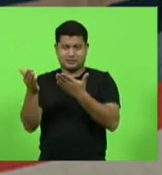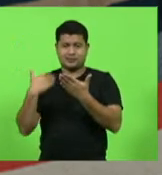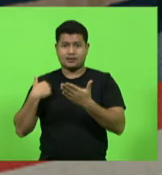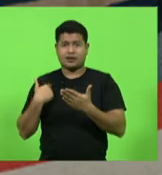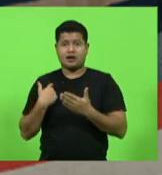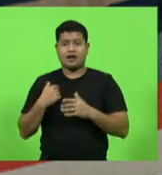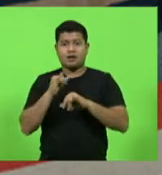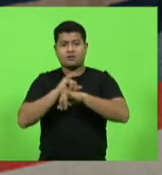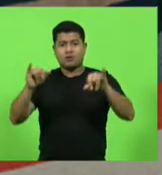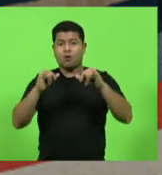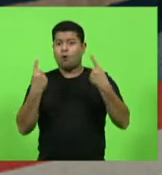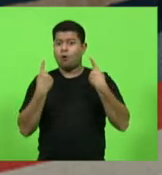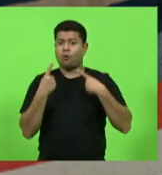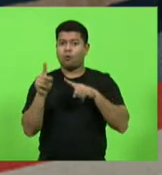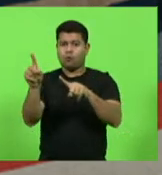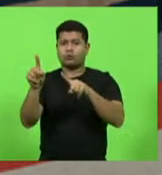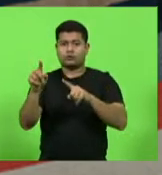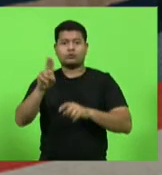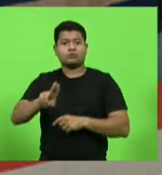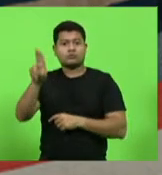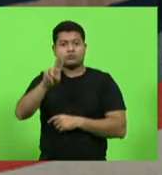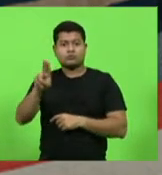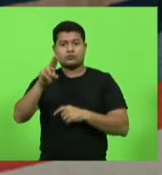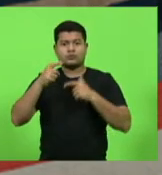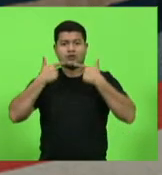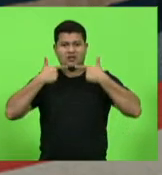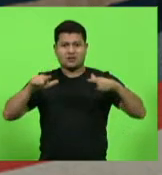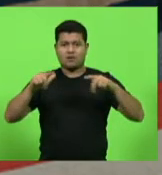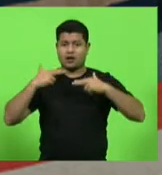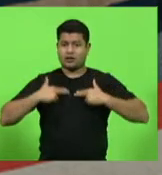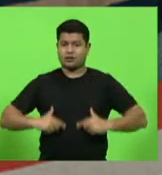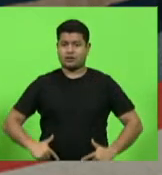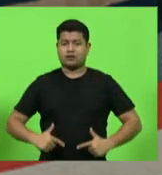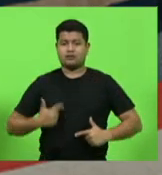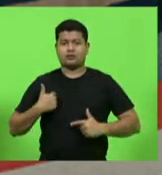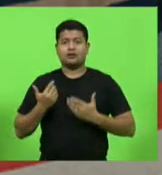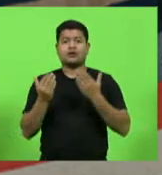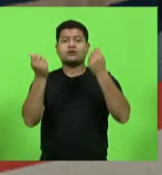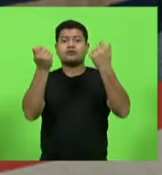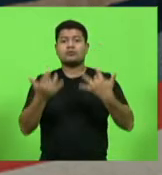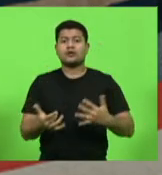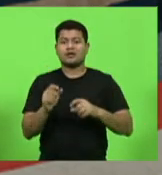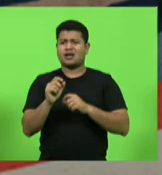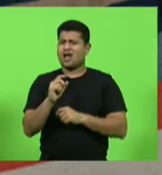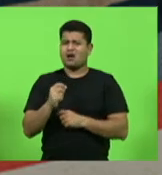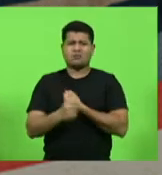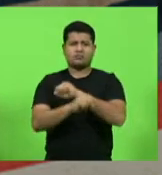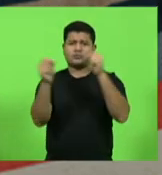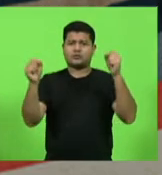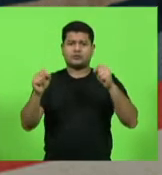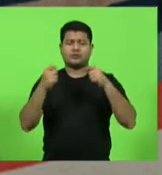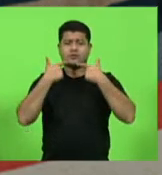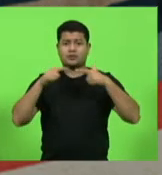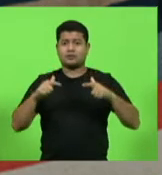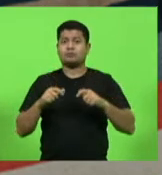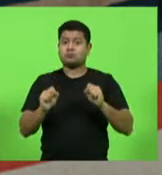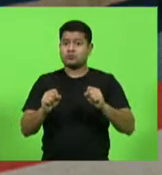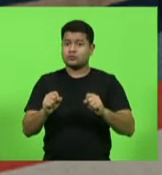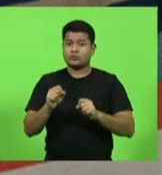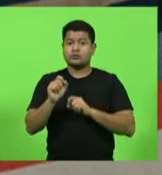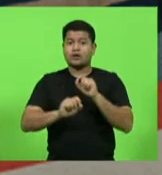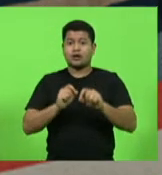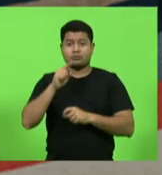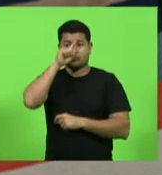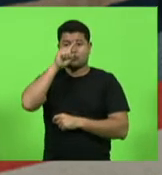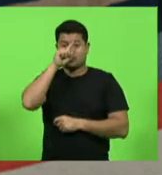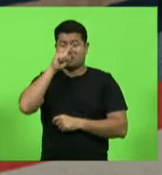desse pronome neutro, descrevendo o dialeto como uma aberração linguística que representaria um perigo mortal à